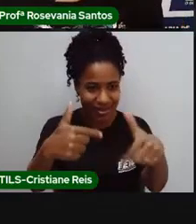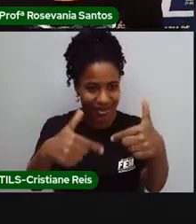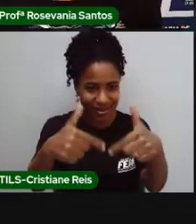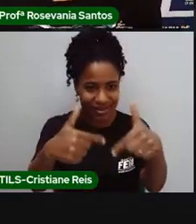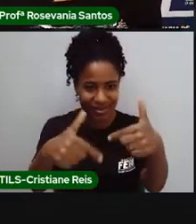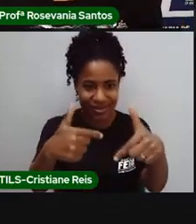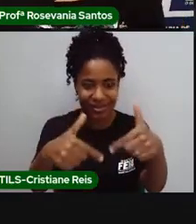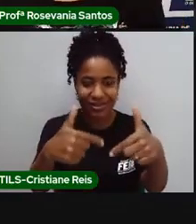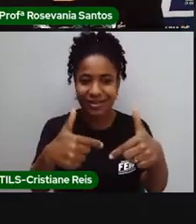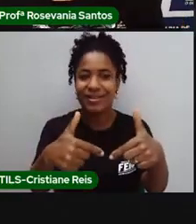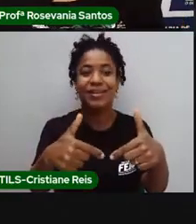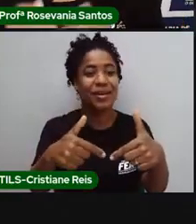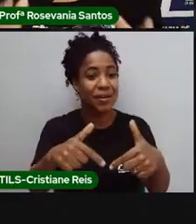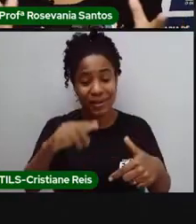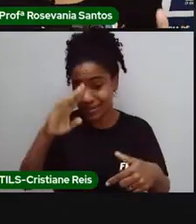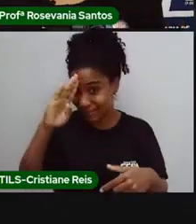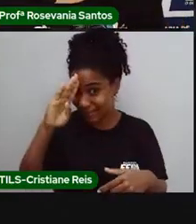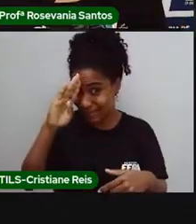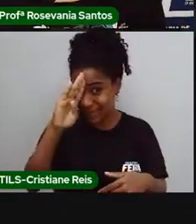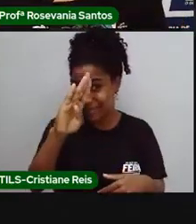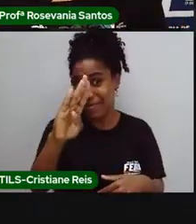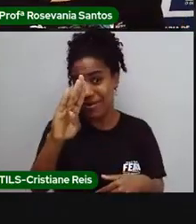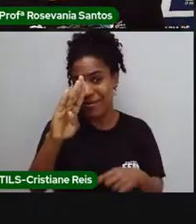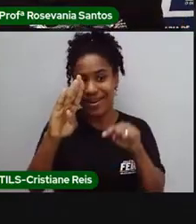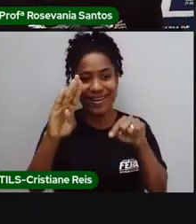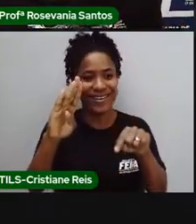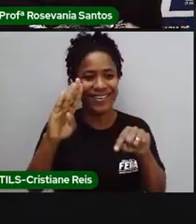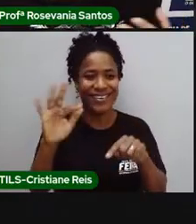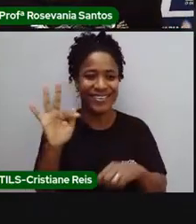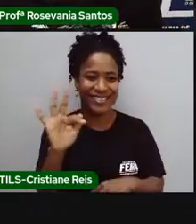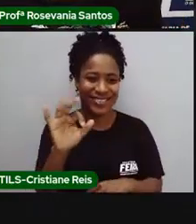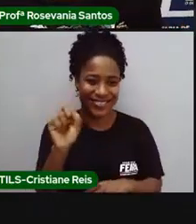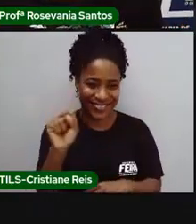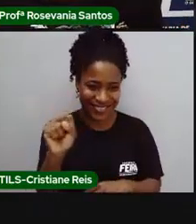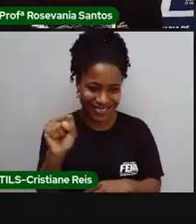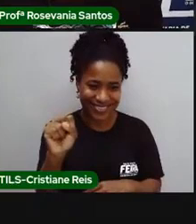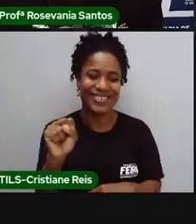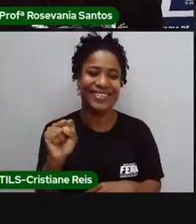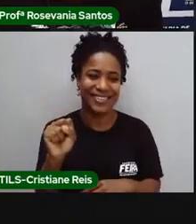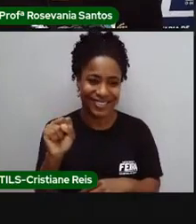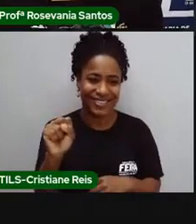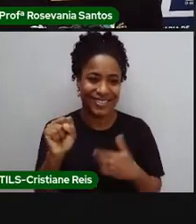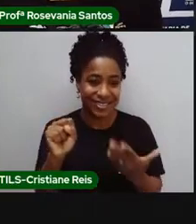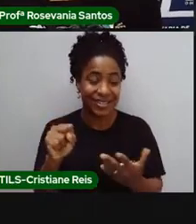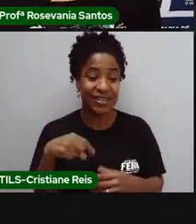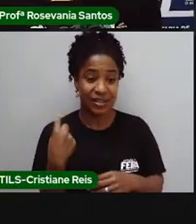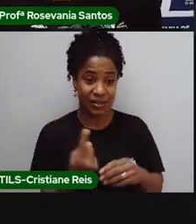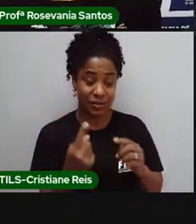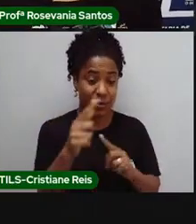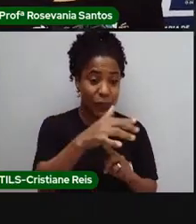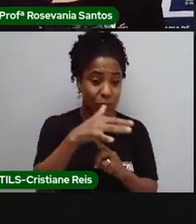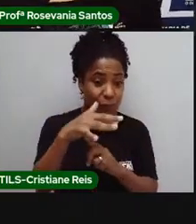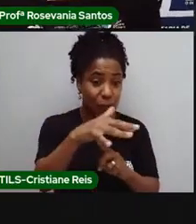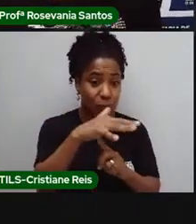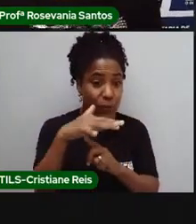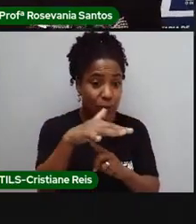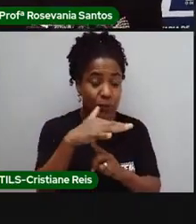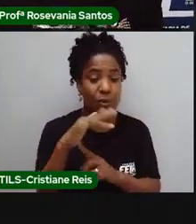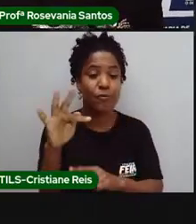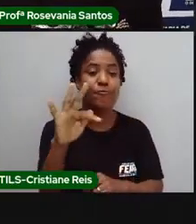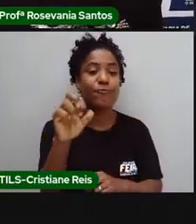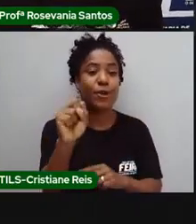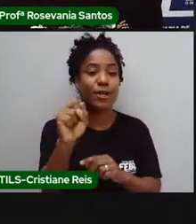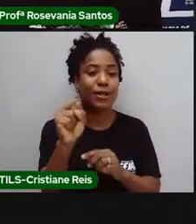o coração da economia feia, se mora a entender, né, que a gente nasceu das feiras livres, é o setor do comércio, né.